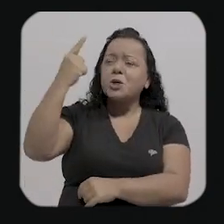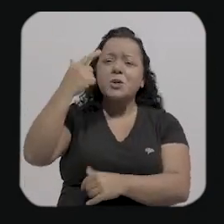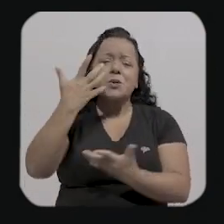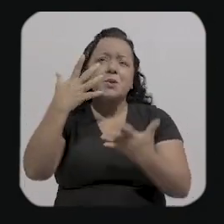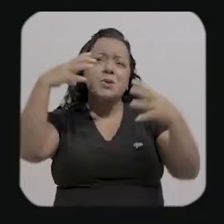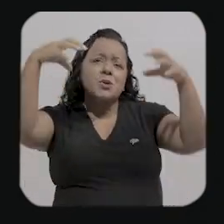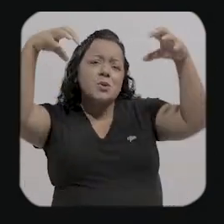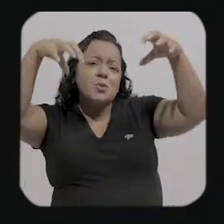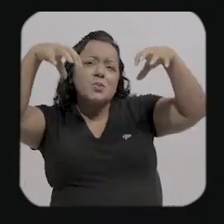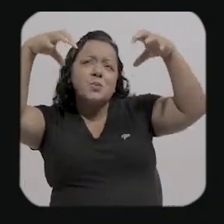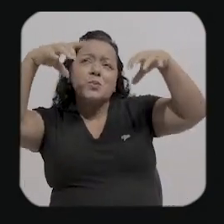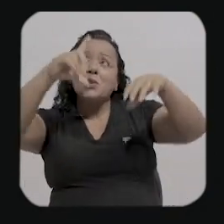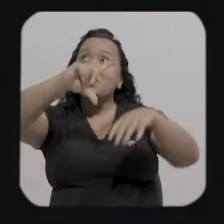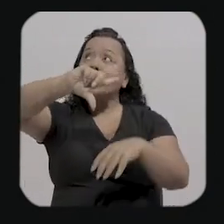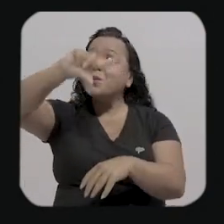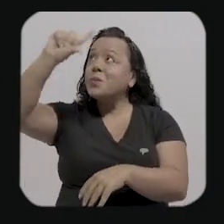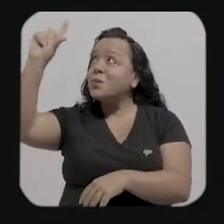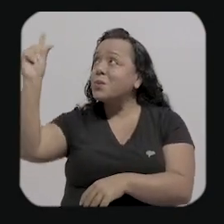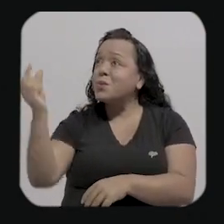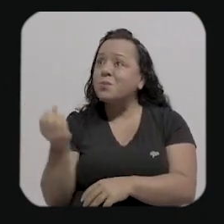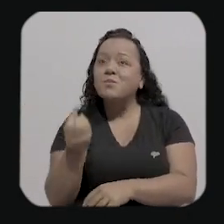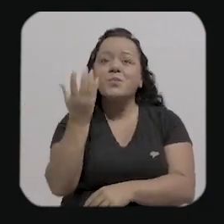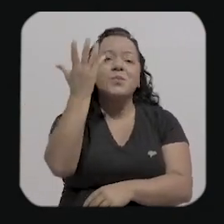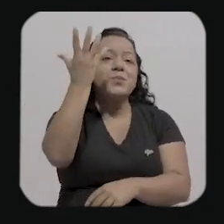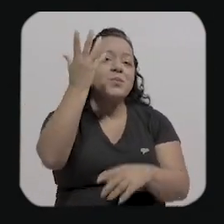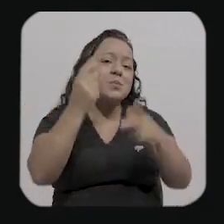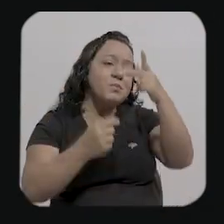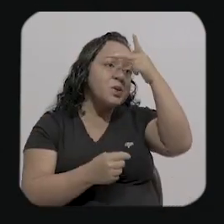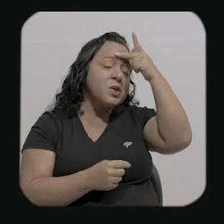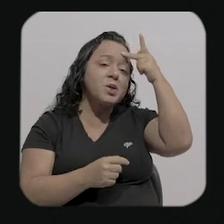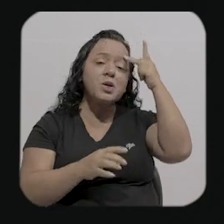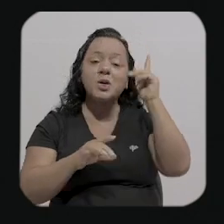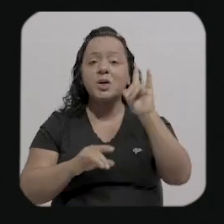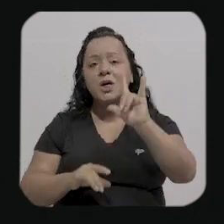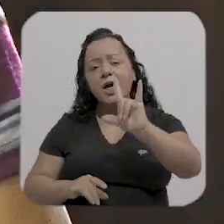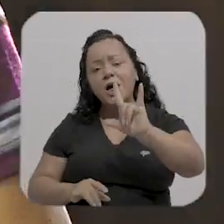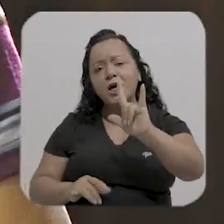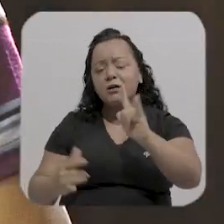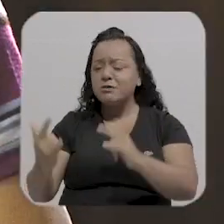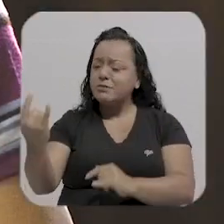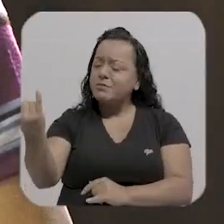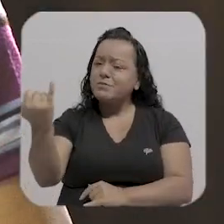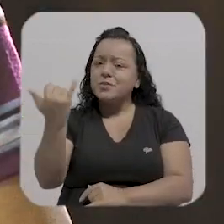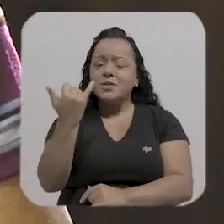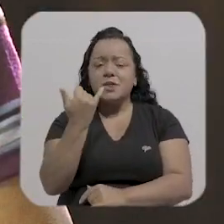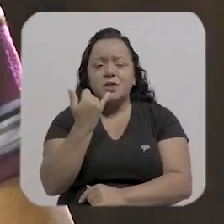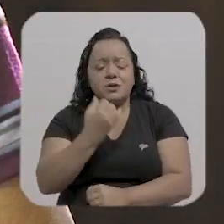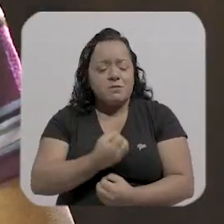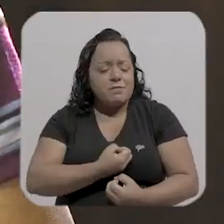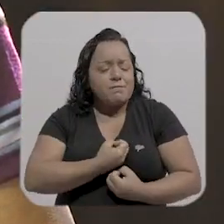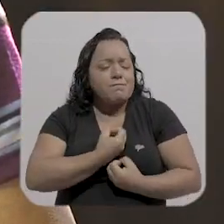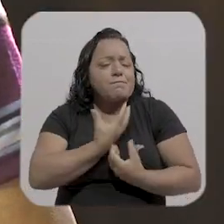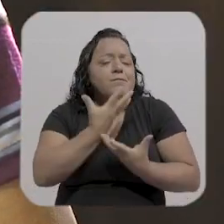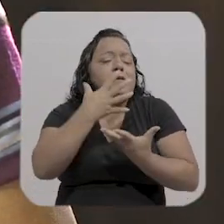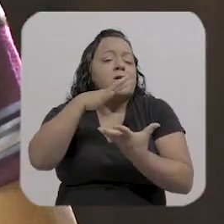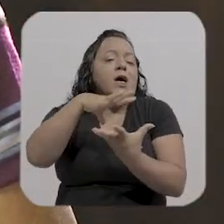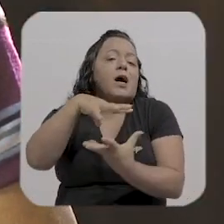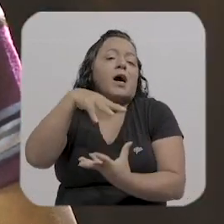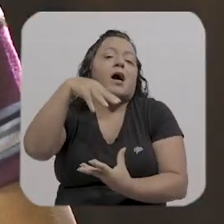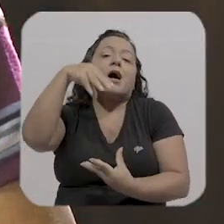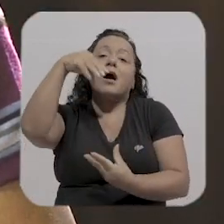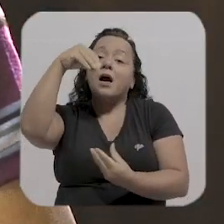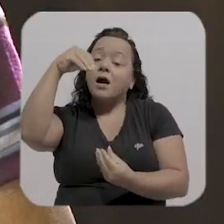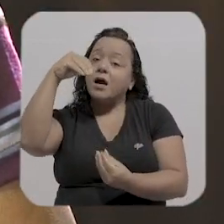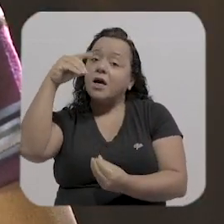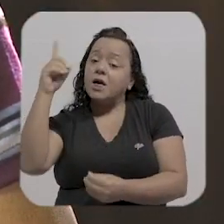ama te disse aquilo tudo do fundo da alma mas se não fosse a pressa imagina quantas pessoas não perdem a chuva e